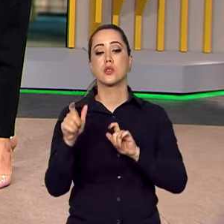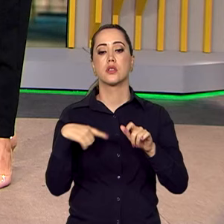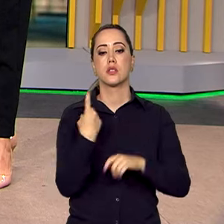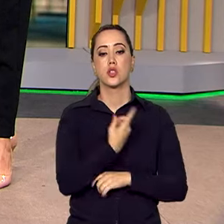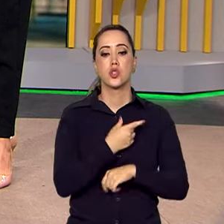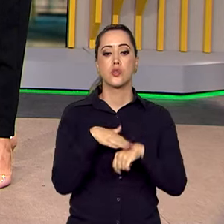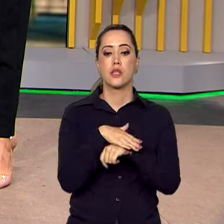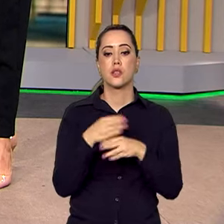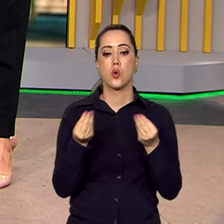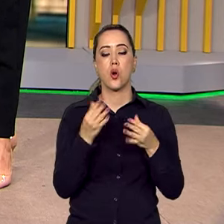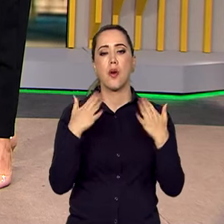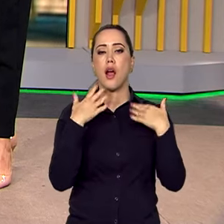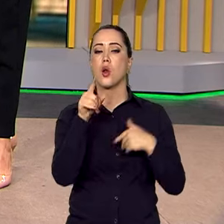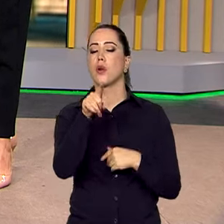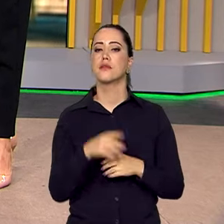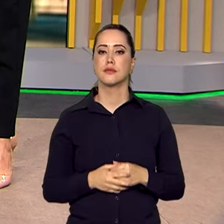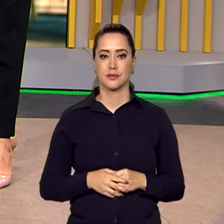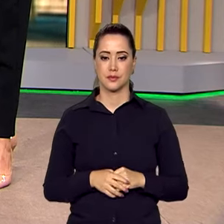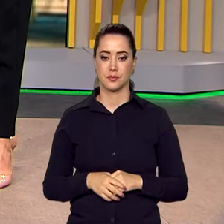nossas conversas, né? Como é que está o calor aí?